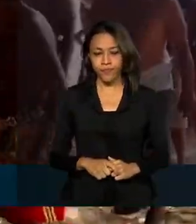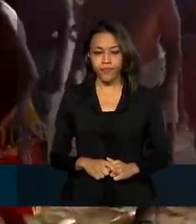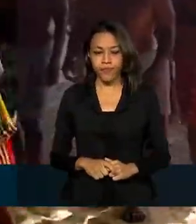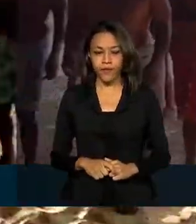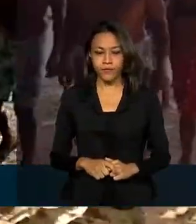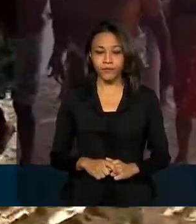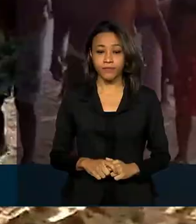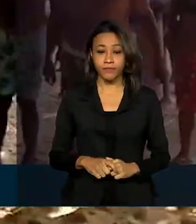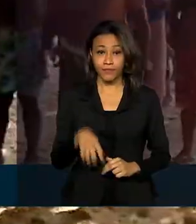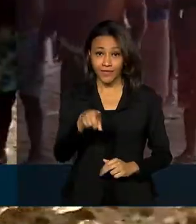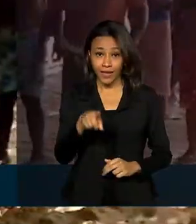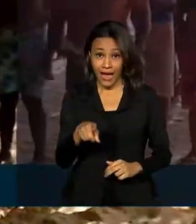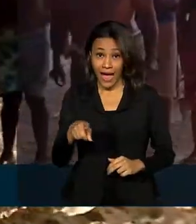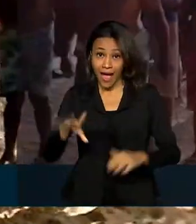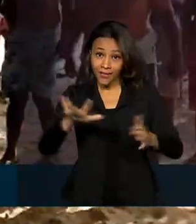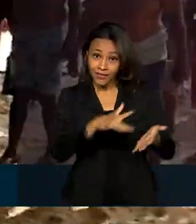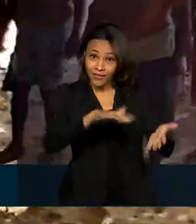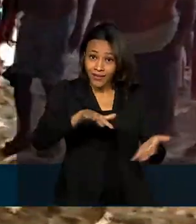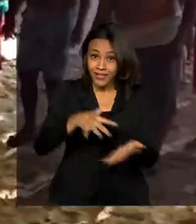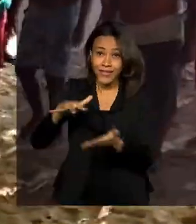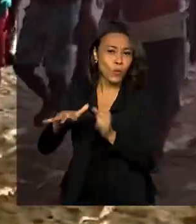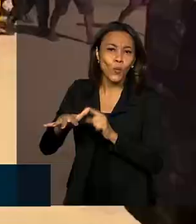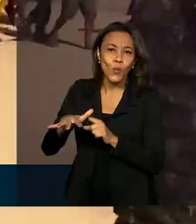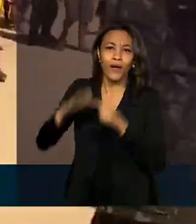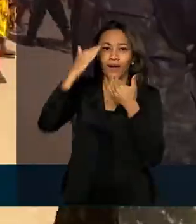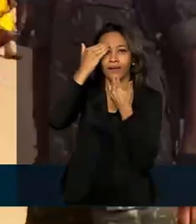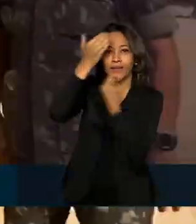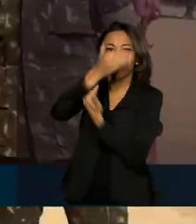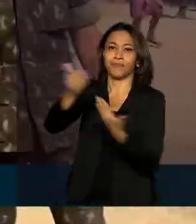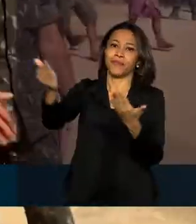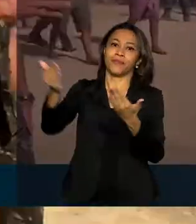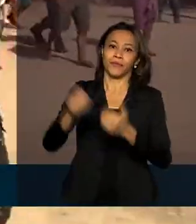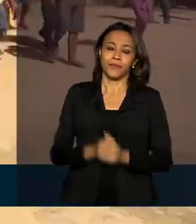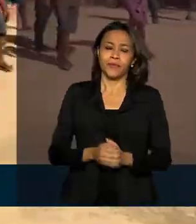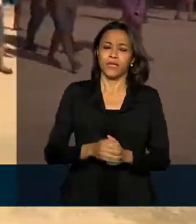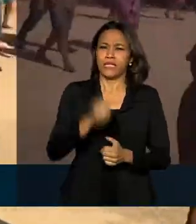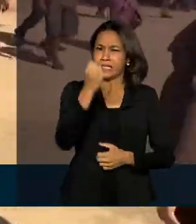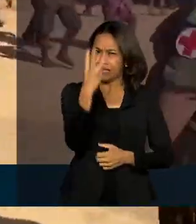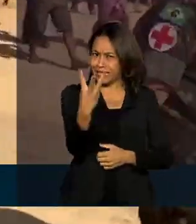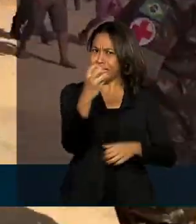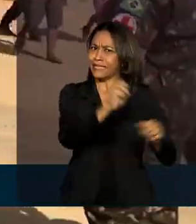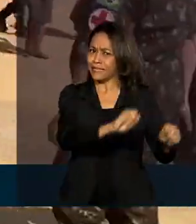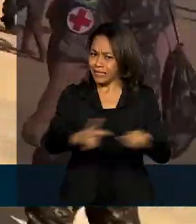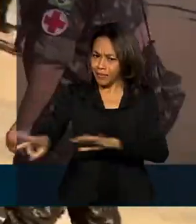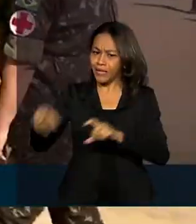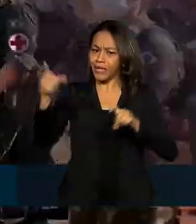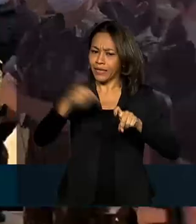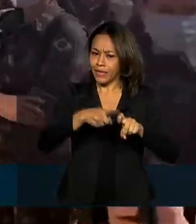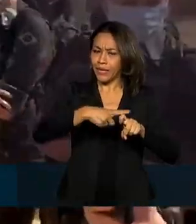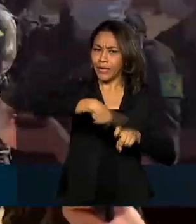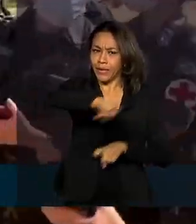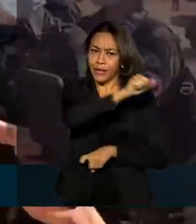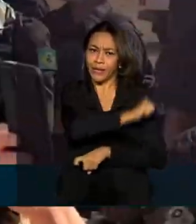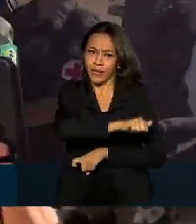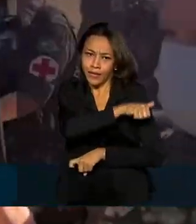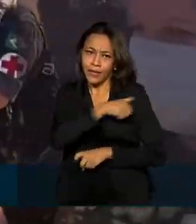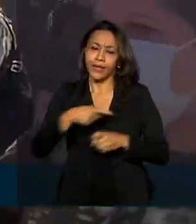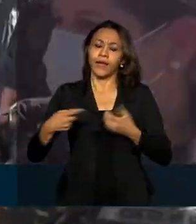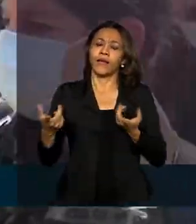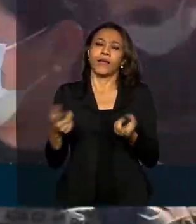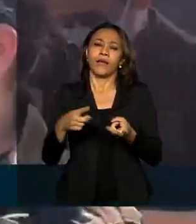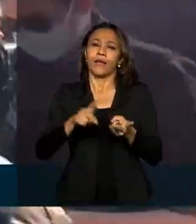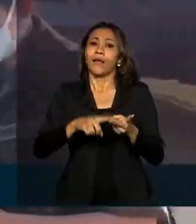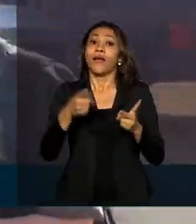A dança é de agradecimento. Durante três semanas, médicos, enfermeiros, auxiliares de